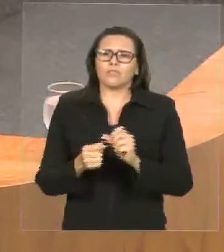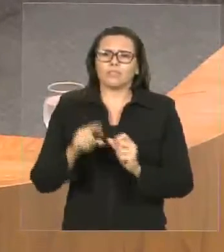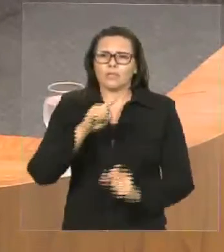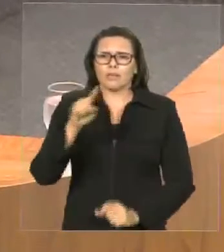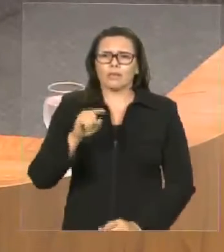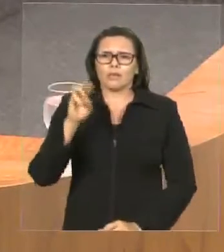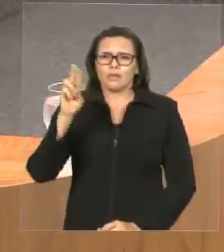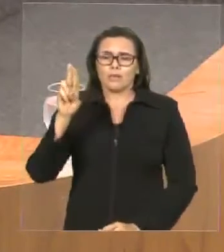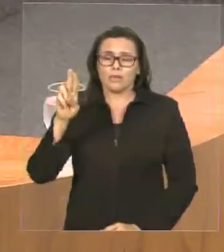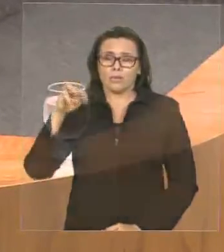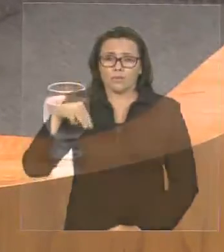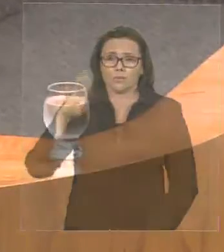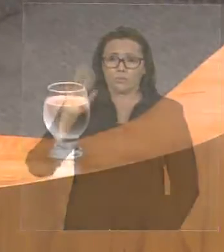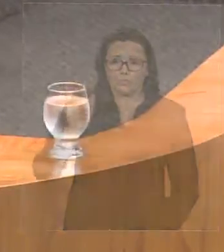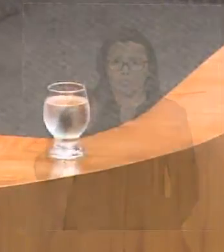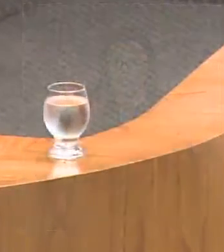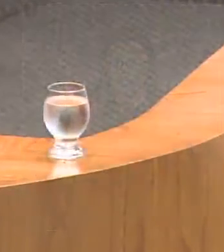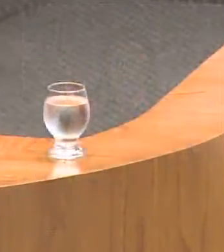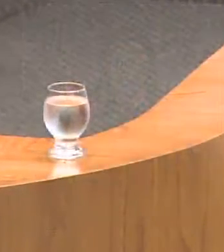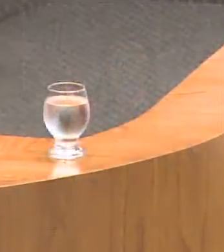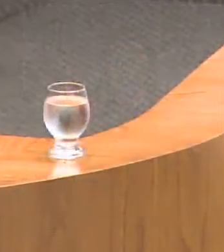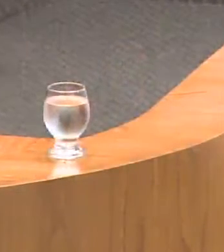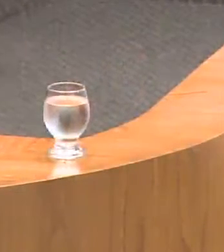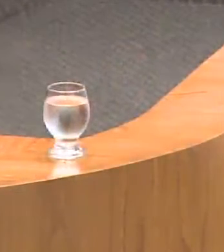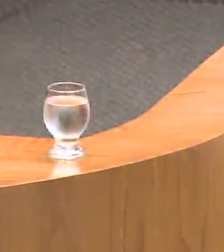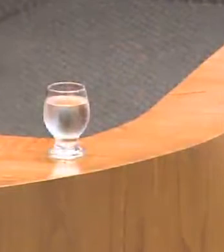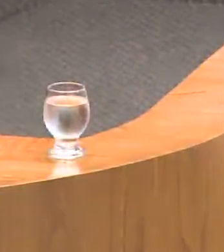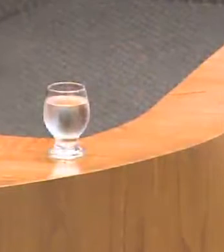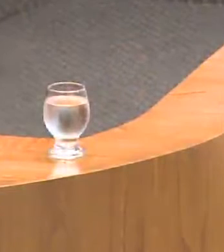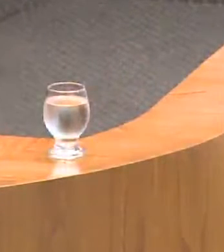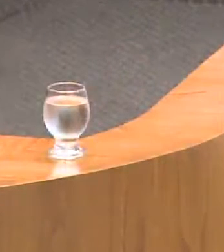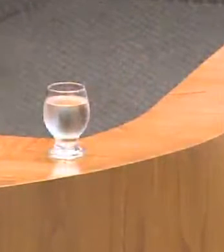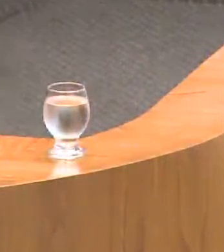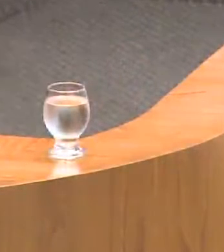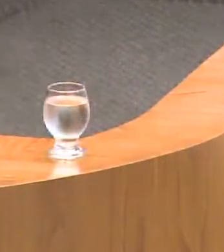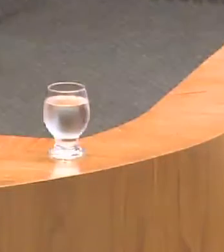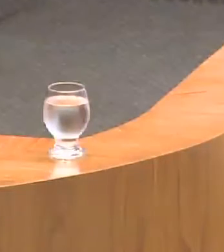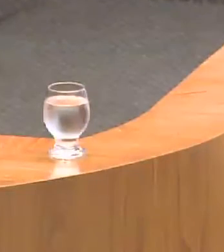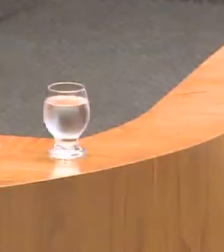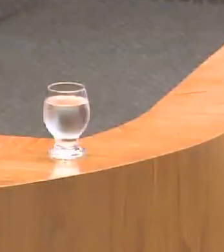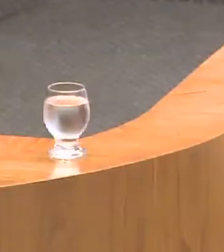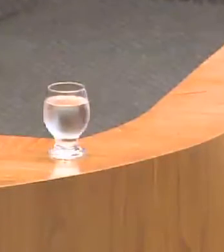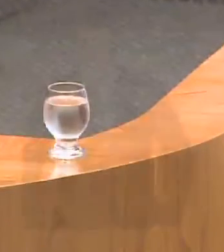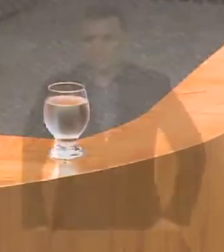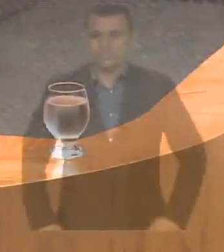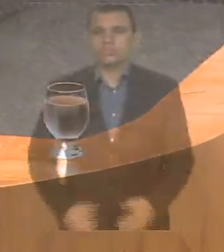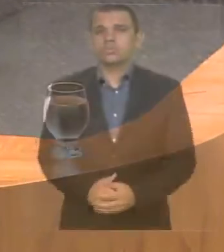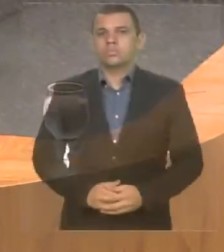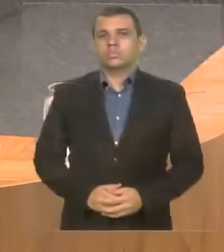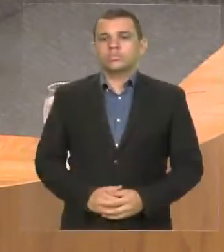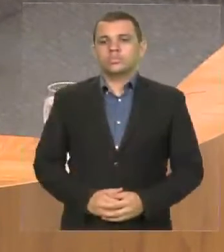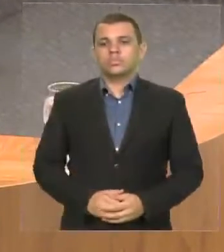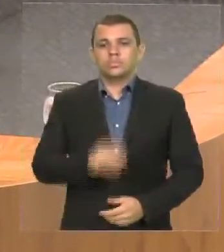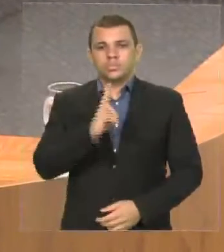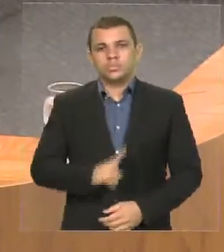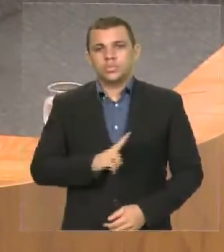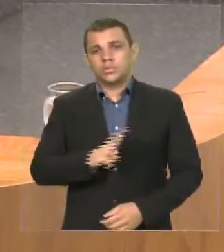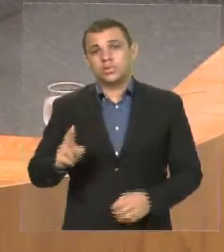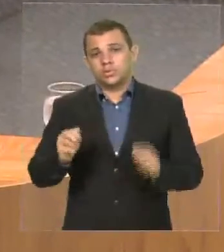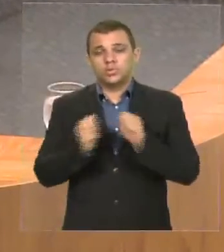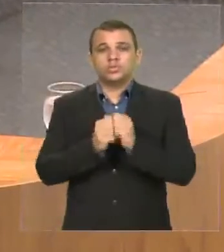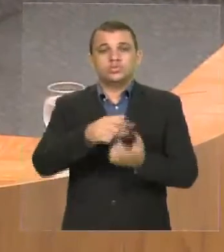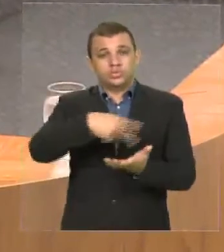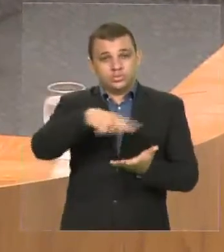ali na escadaria da Igreja de São Benedito, e também estava lá dançando, para justamente acabar com essas pessoas que não fazem